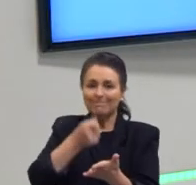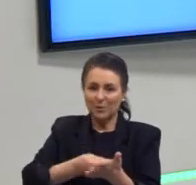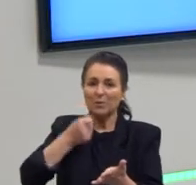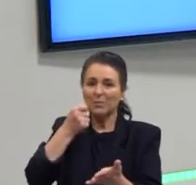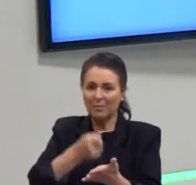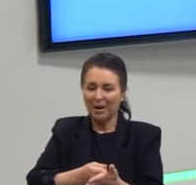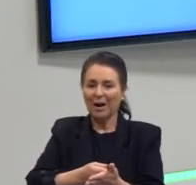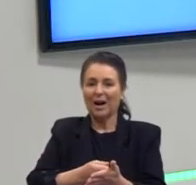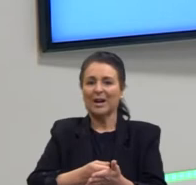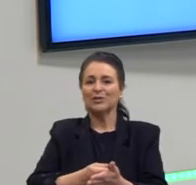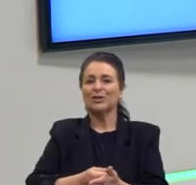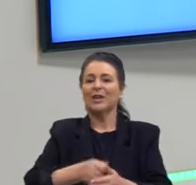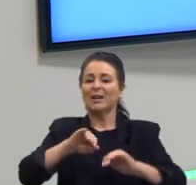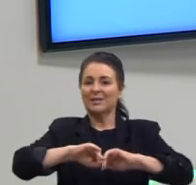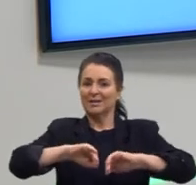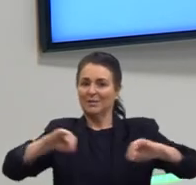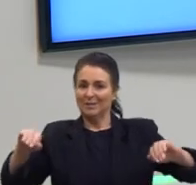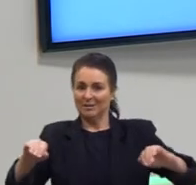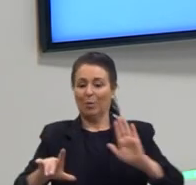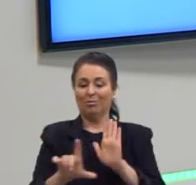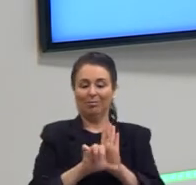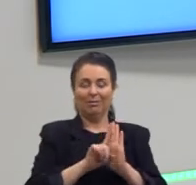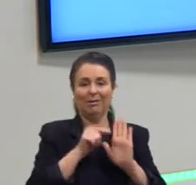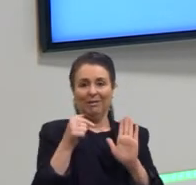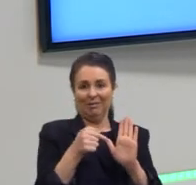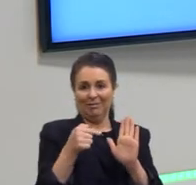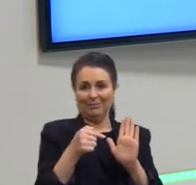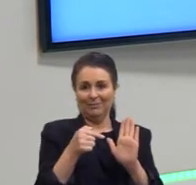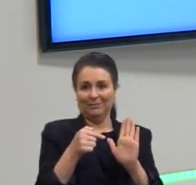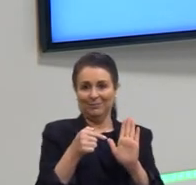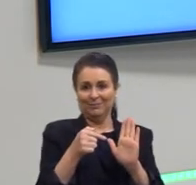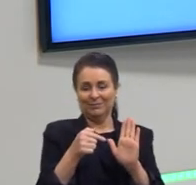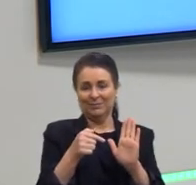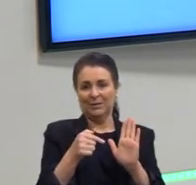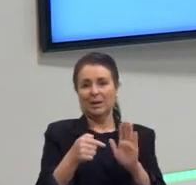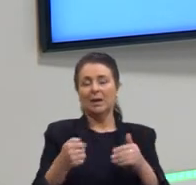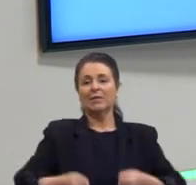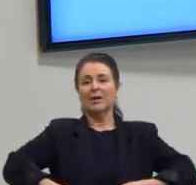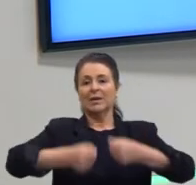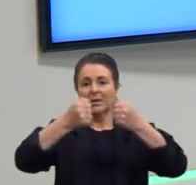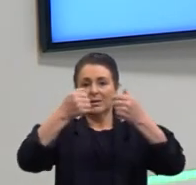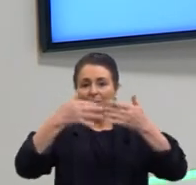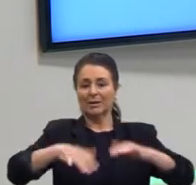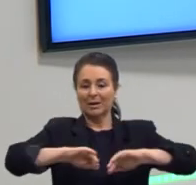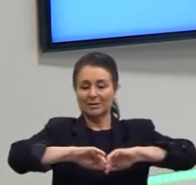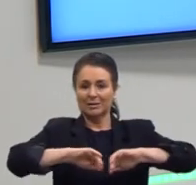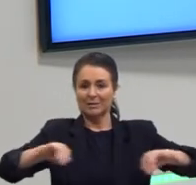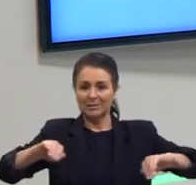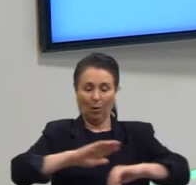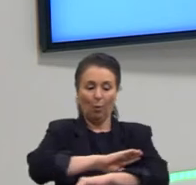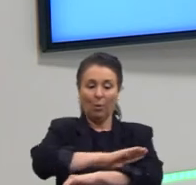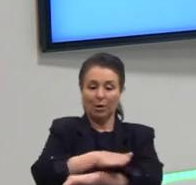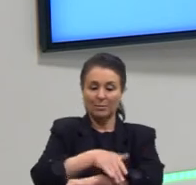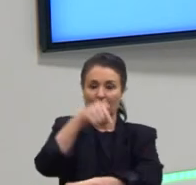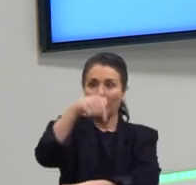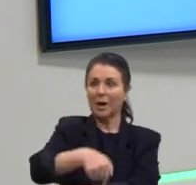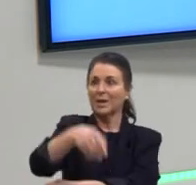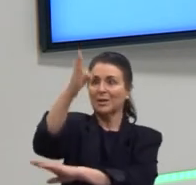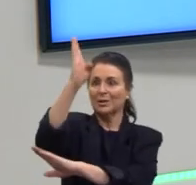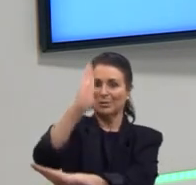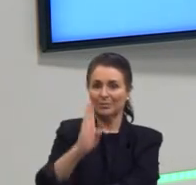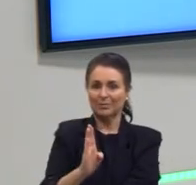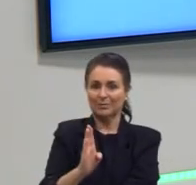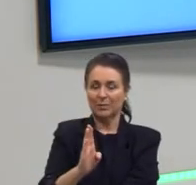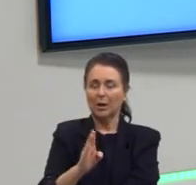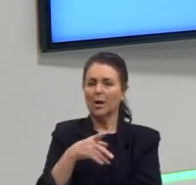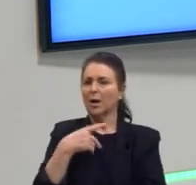do Apartheid na legislação. E aqui a vai falar um pouquinho da segregação racial no Brasil, que